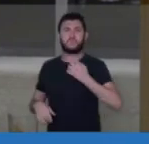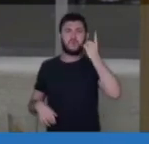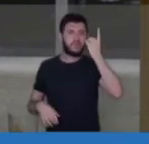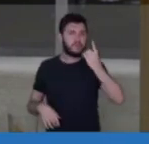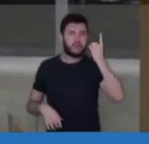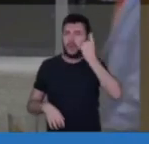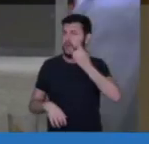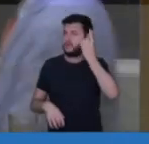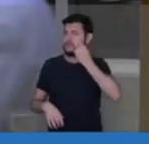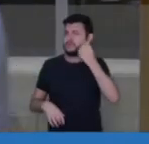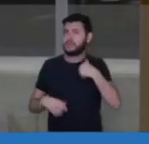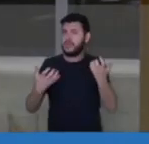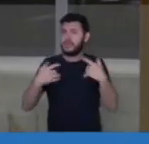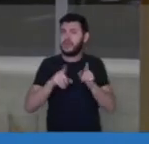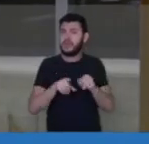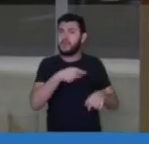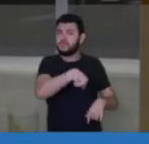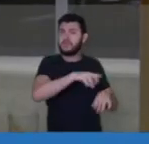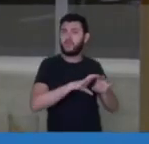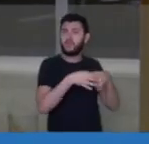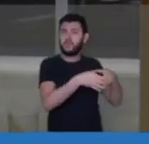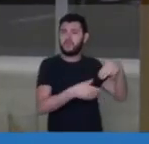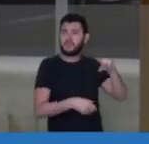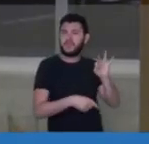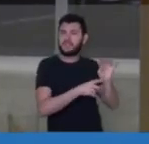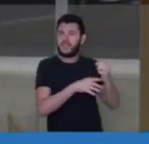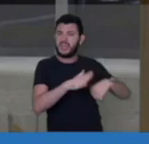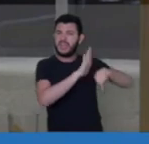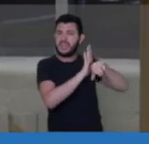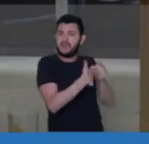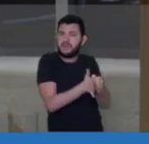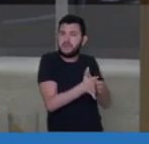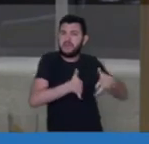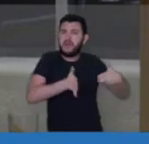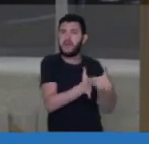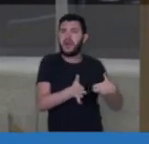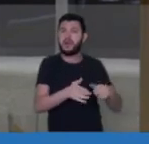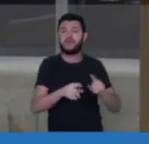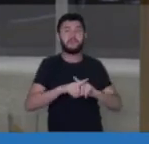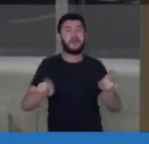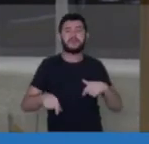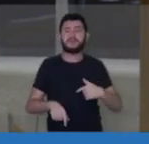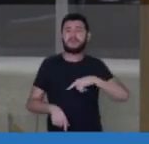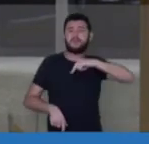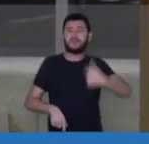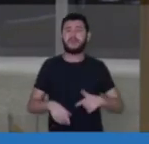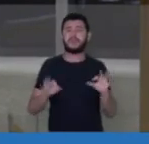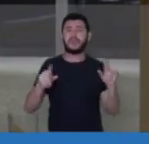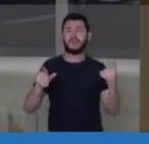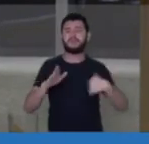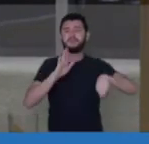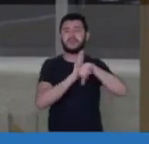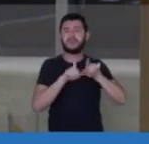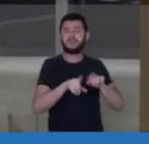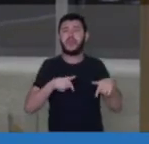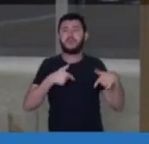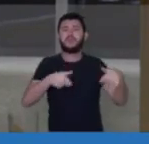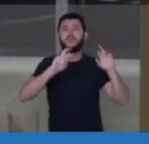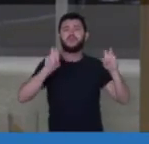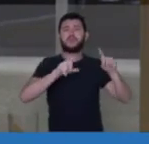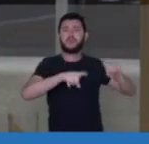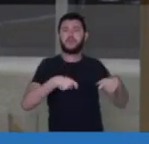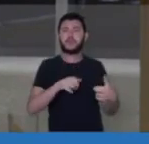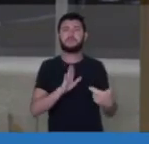social. Não conseguiram, porque não há crime nenhum em lutar pela reforma agrária, que inclusive está escrita na